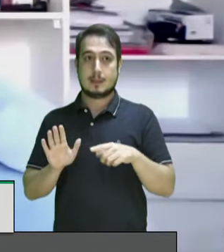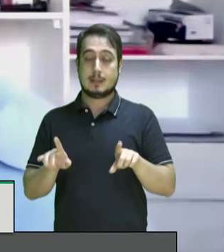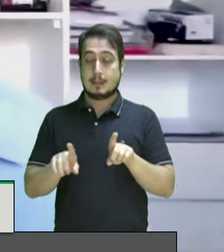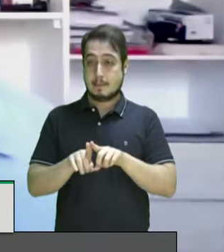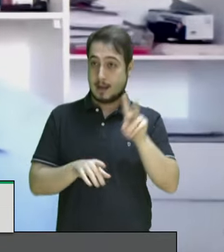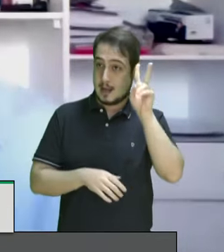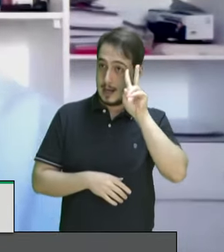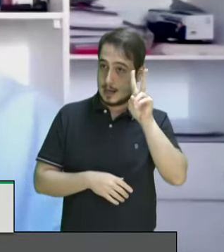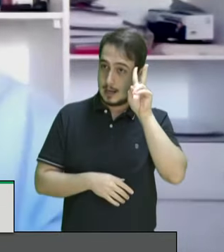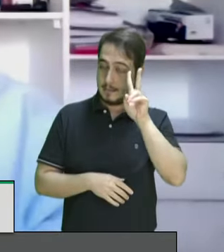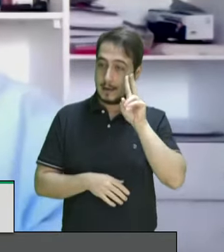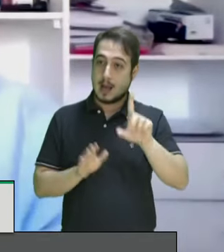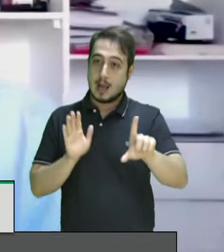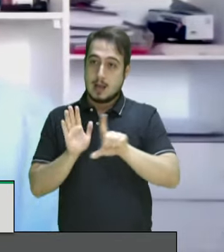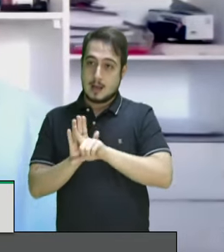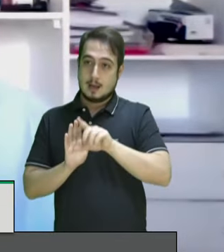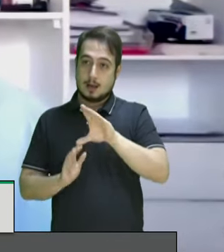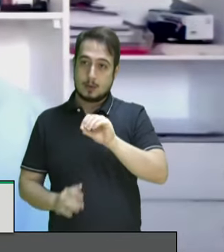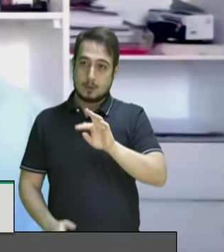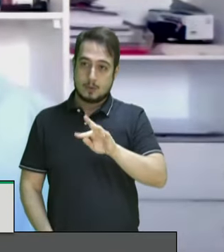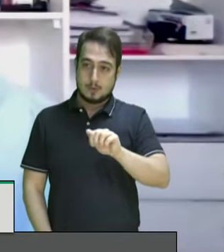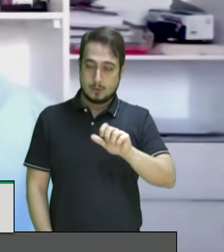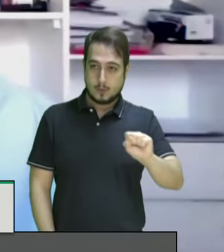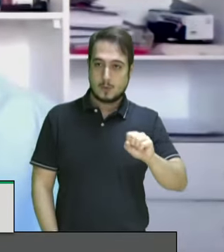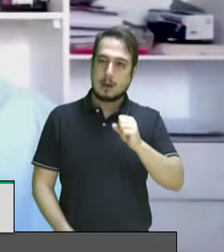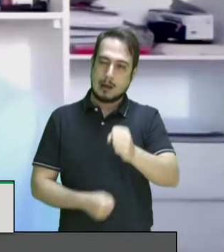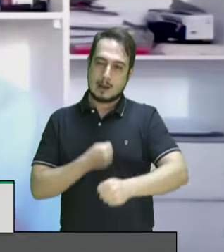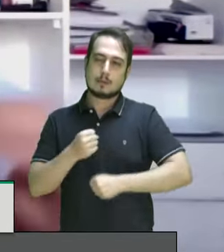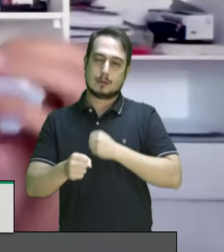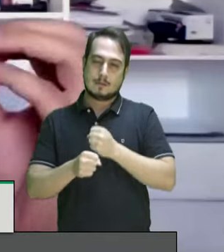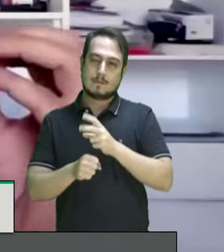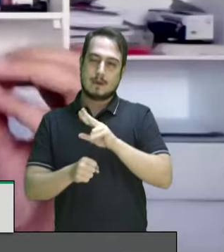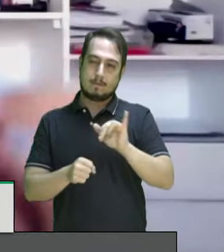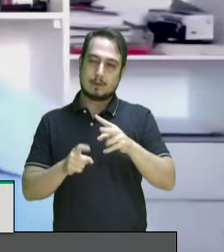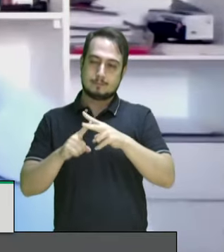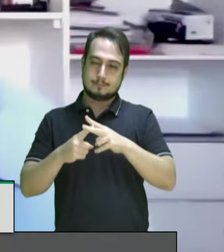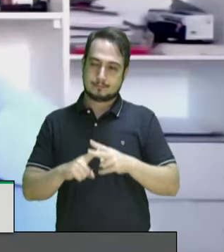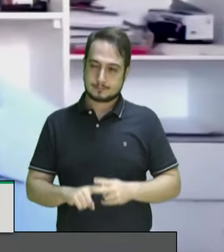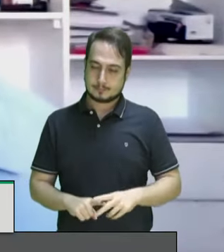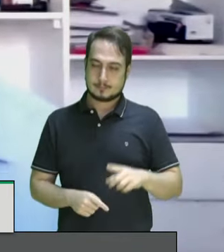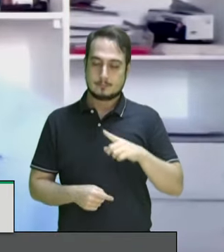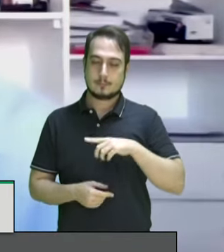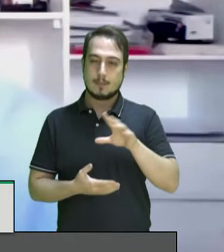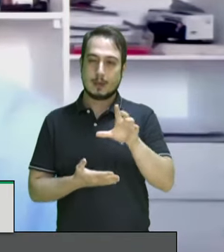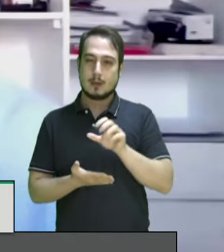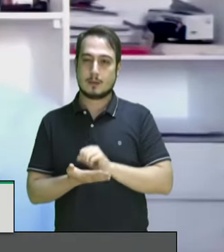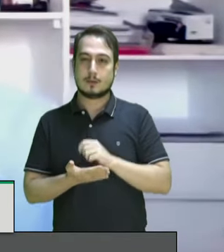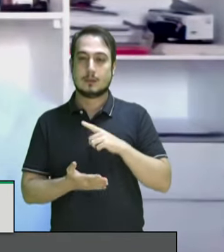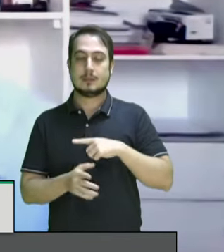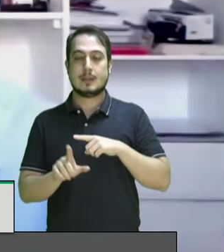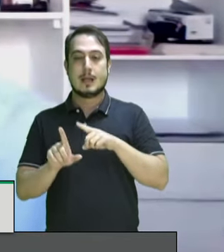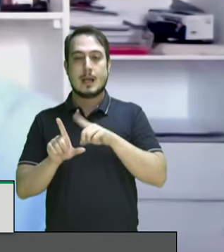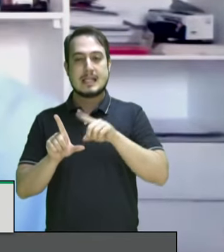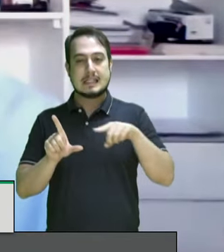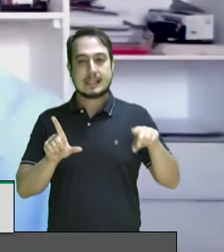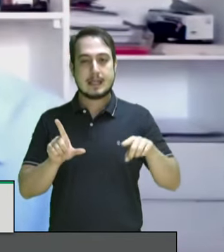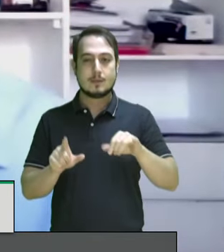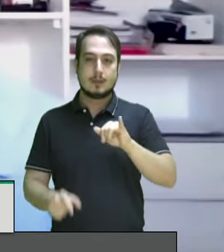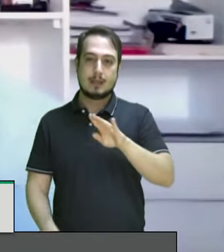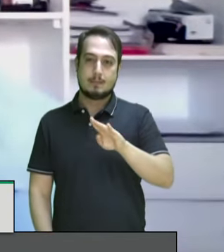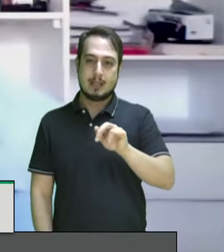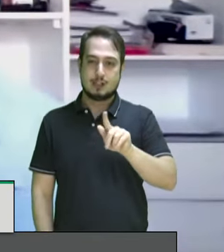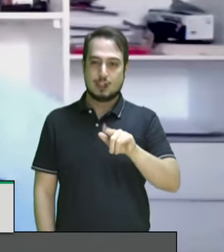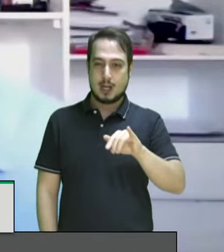lembrar da lei das cotas que ano que vem passa por uma revisão, a necessidade de resgatar o censo do IBGE como